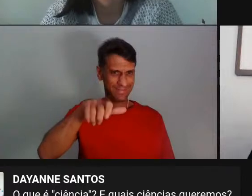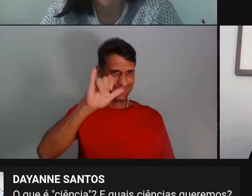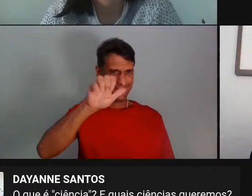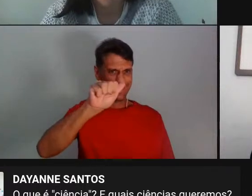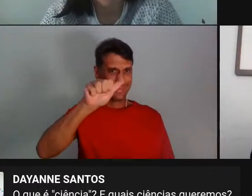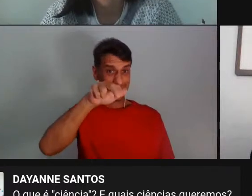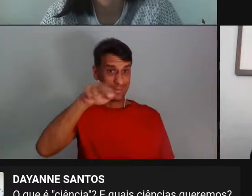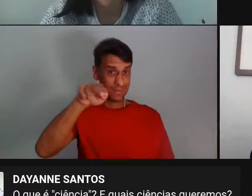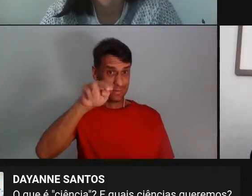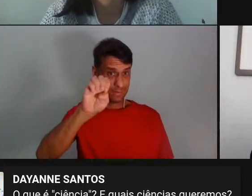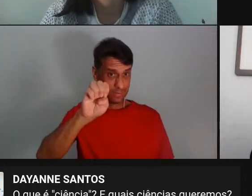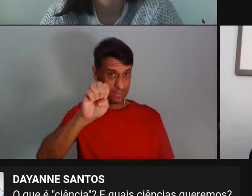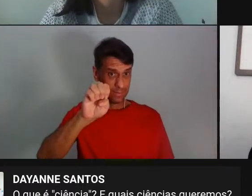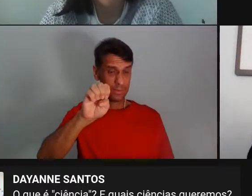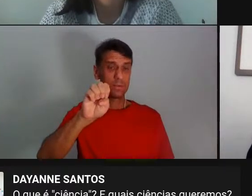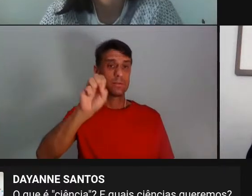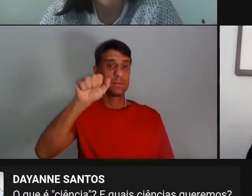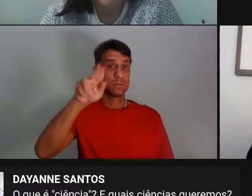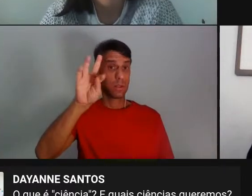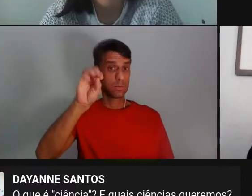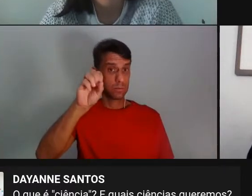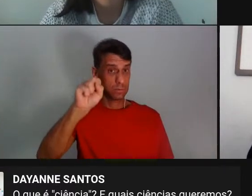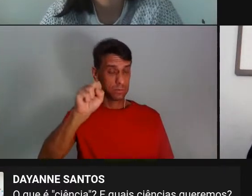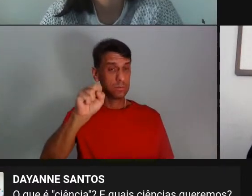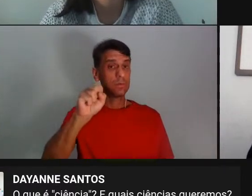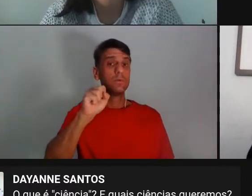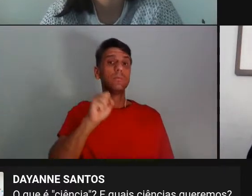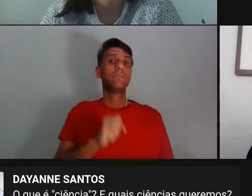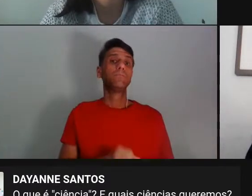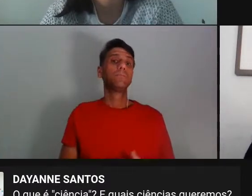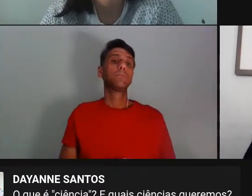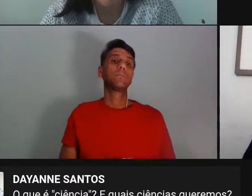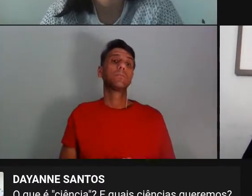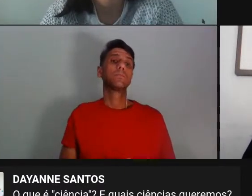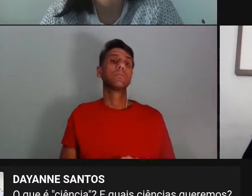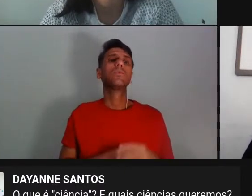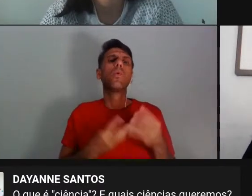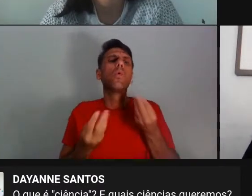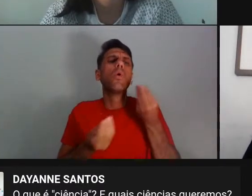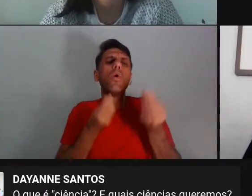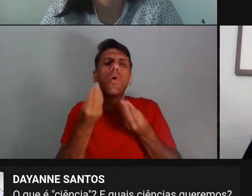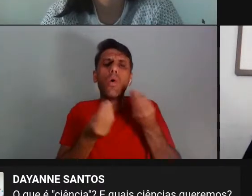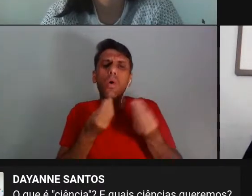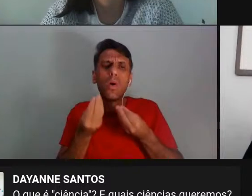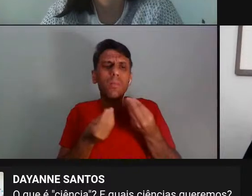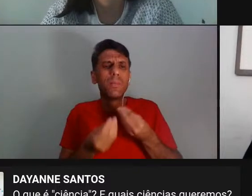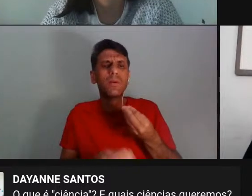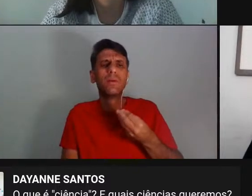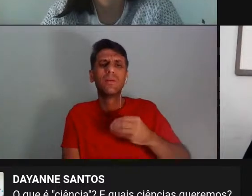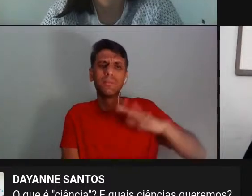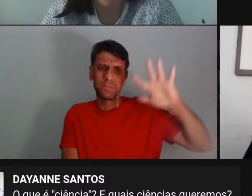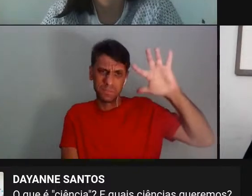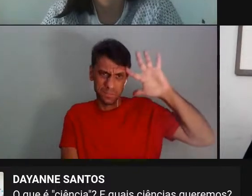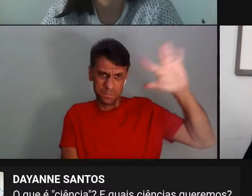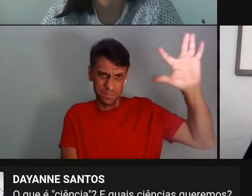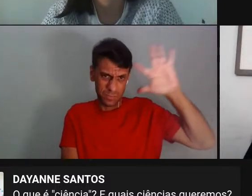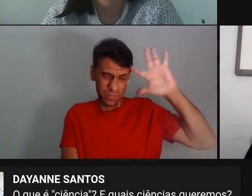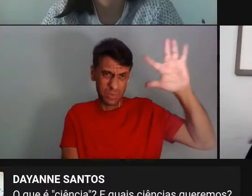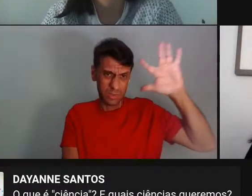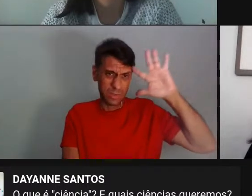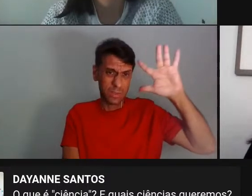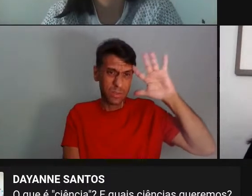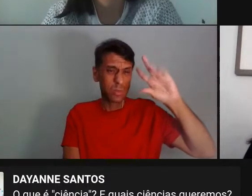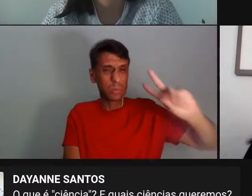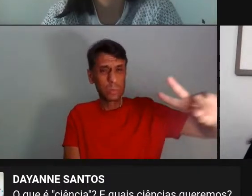mostrado aqui, é, como os sonhos são nossos canais mais antigos de